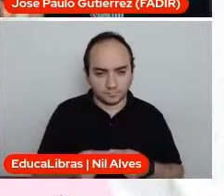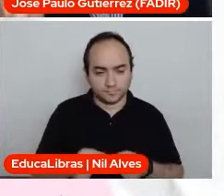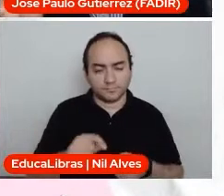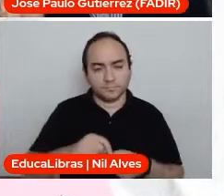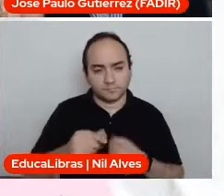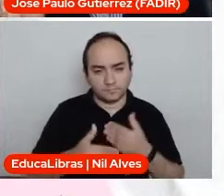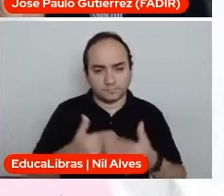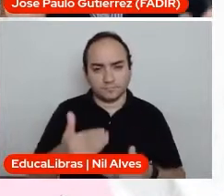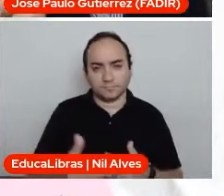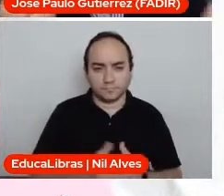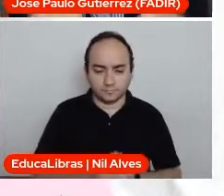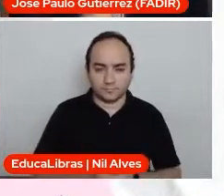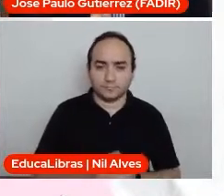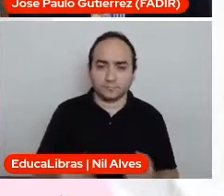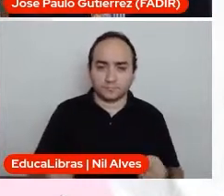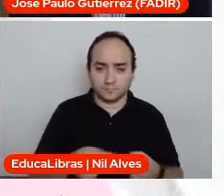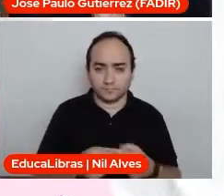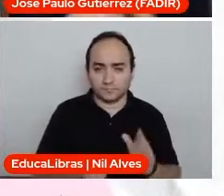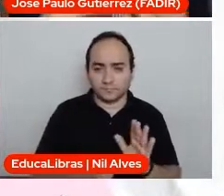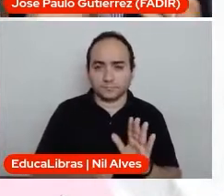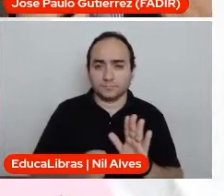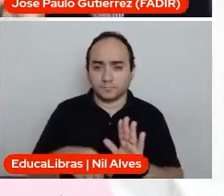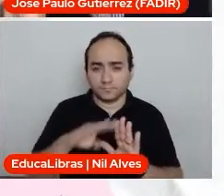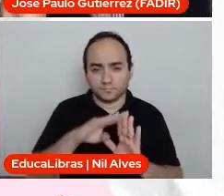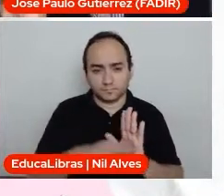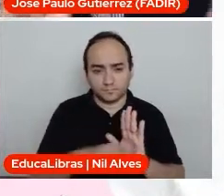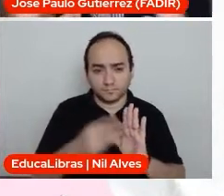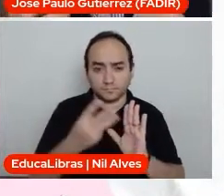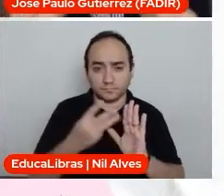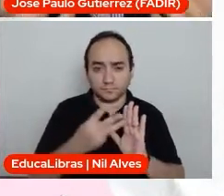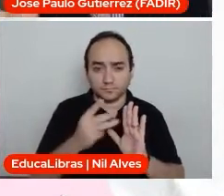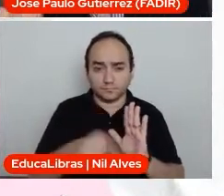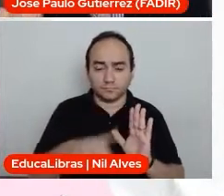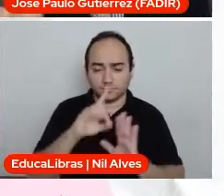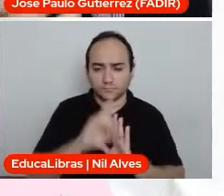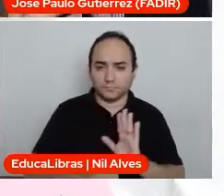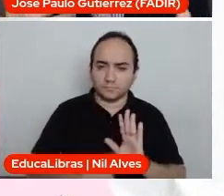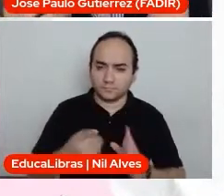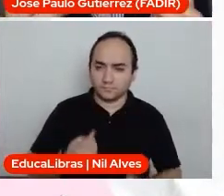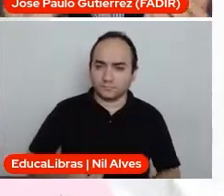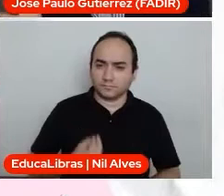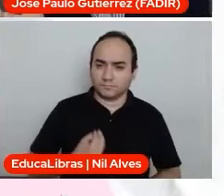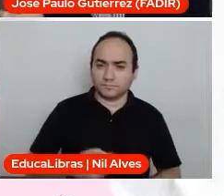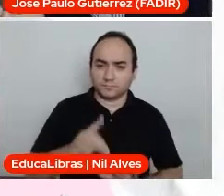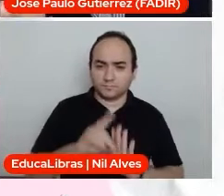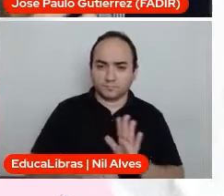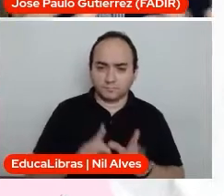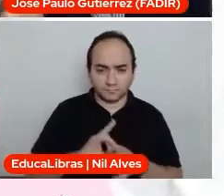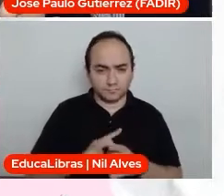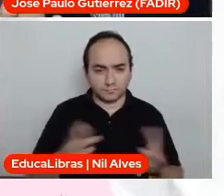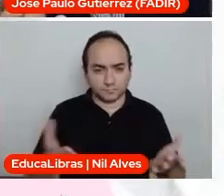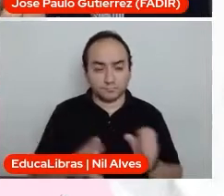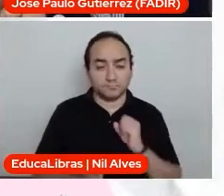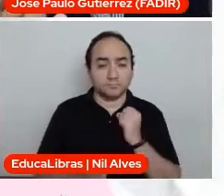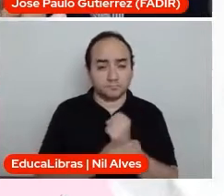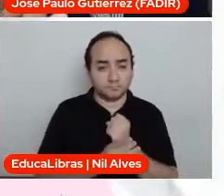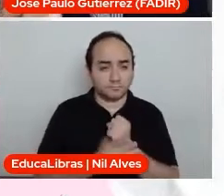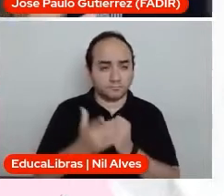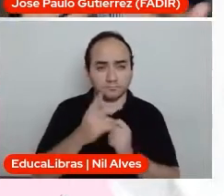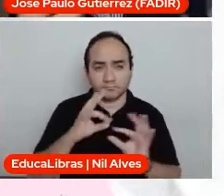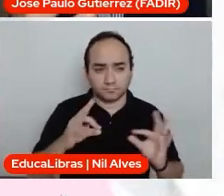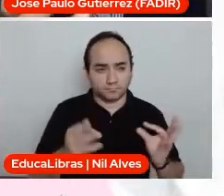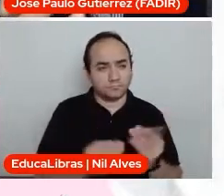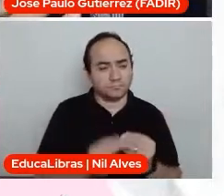alguns destaques, por exemplo, ali no terceiro, direito à vida, direito à liberdade, direito à segurança, toda pessoa tem esse